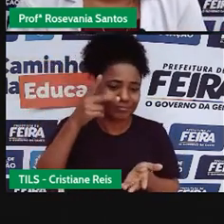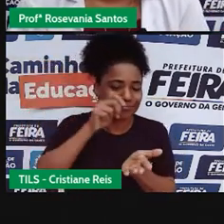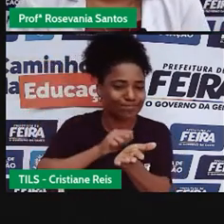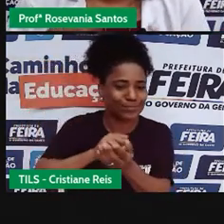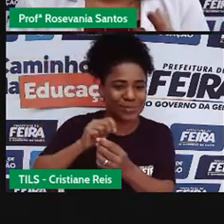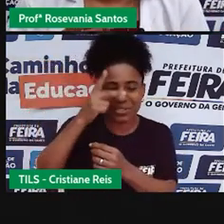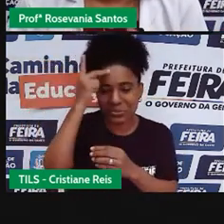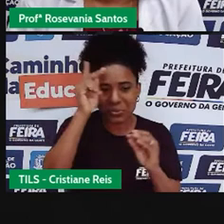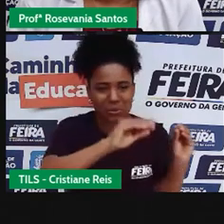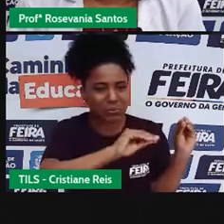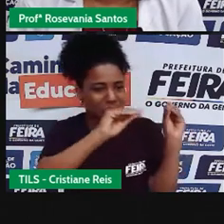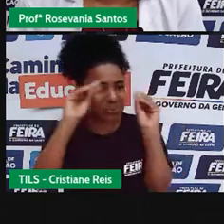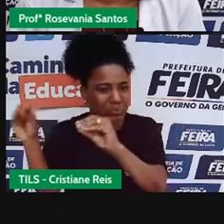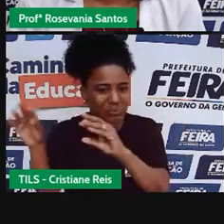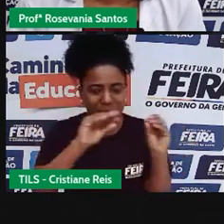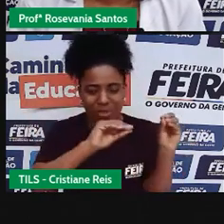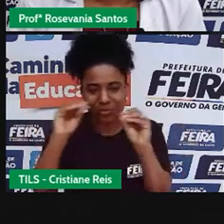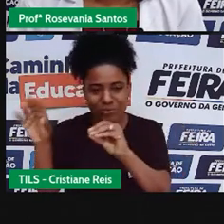severas até, né,